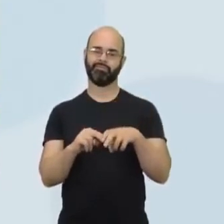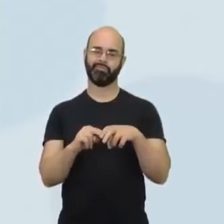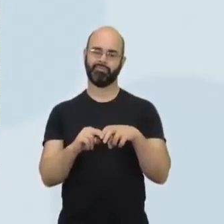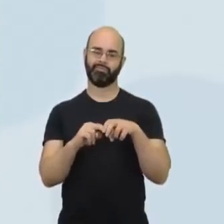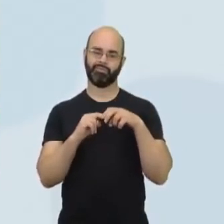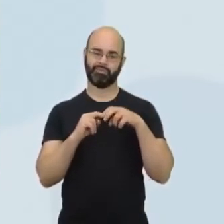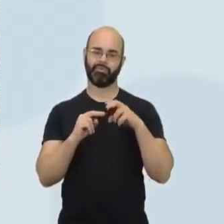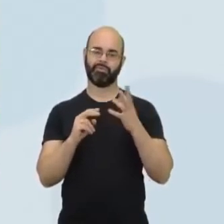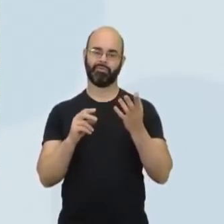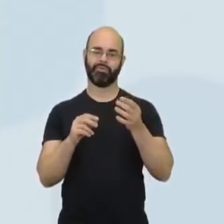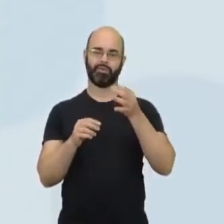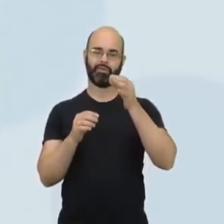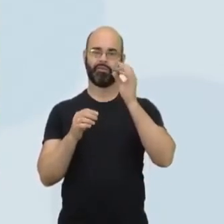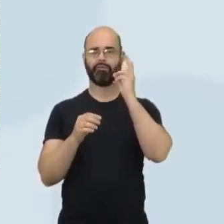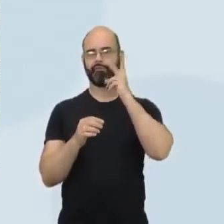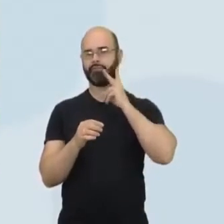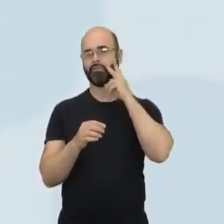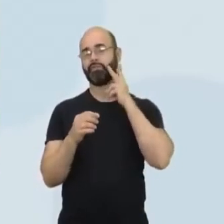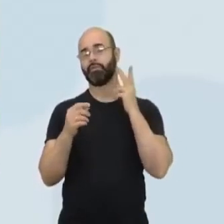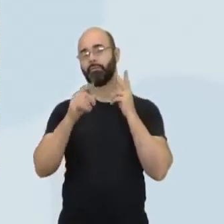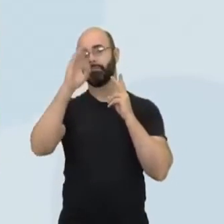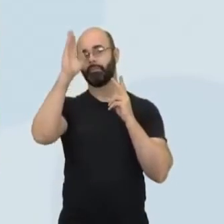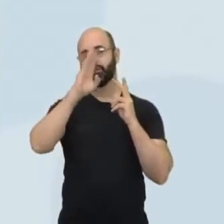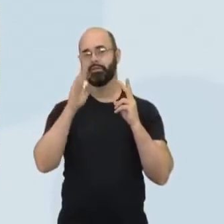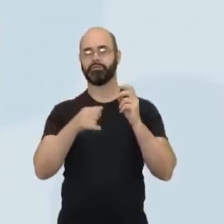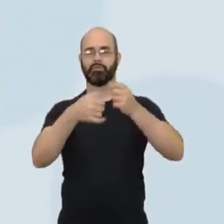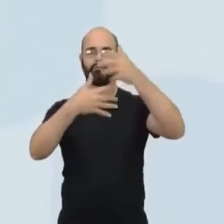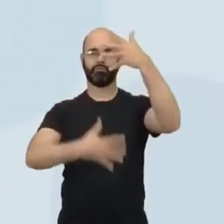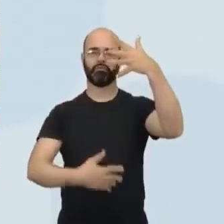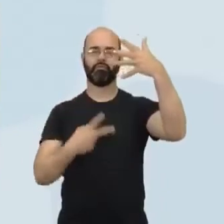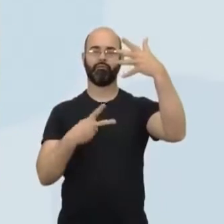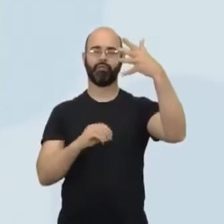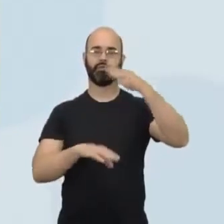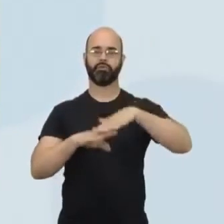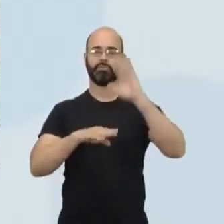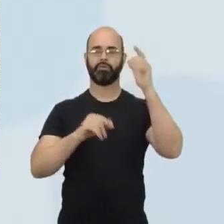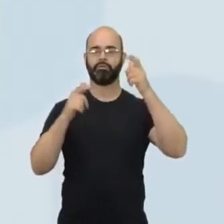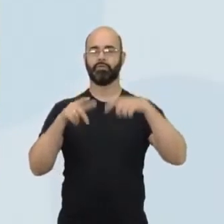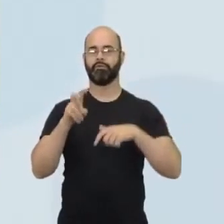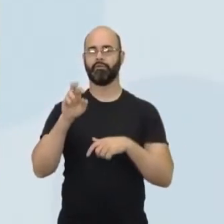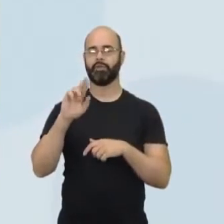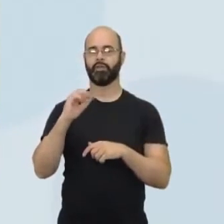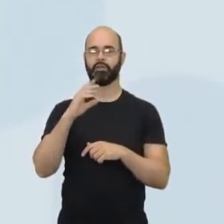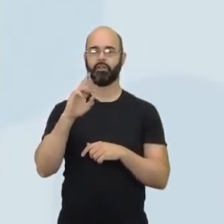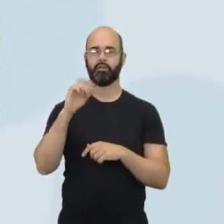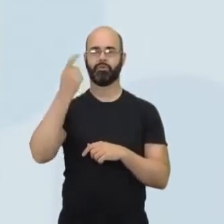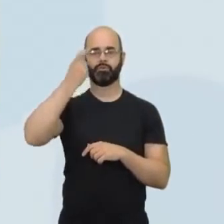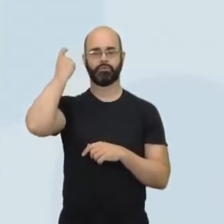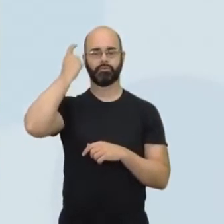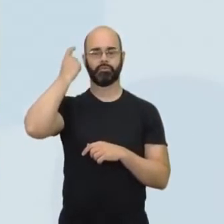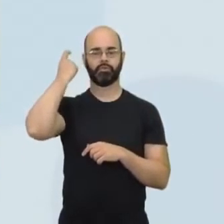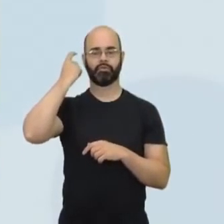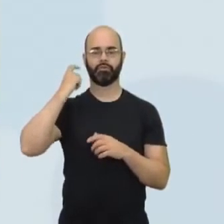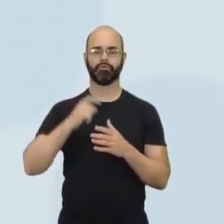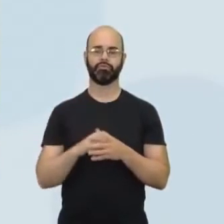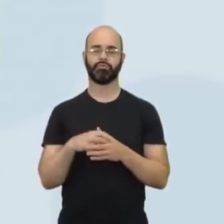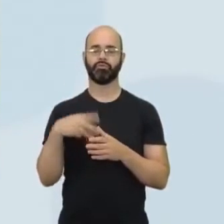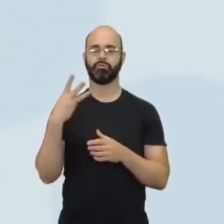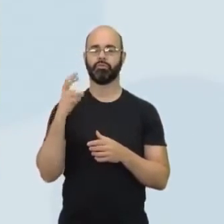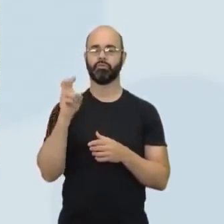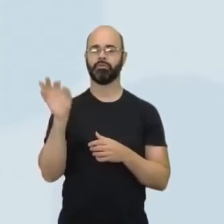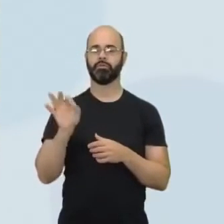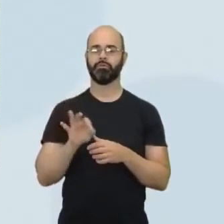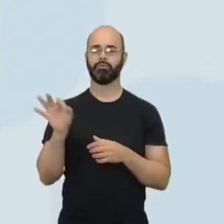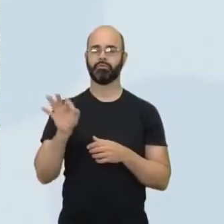né? E o Brasil está entre os 20 maiores aí. Abacaxi em Veracruz, no México, a América Latina produz 35